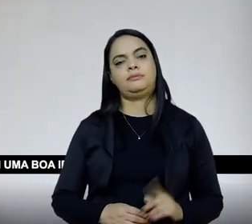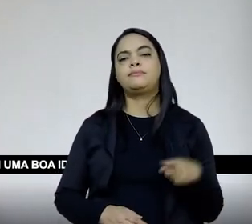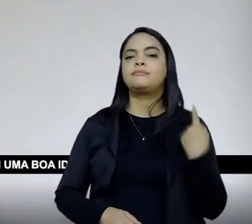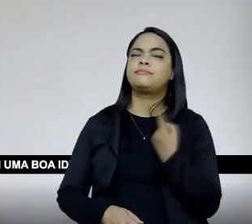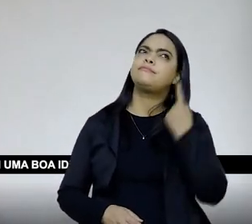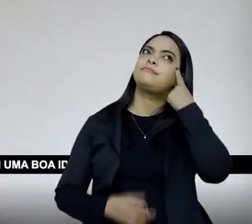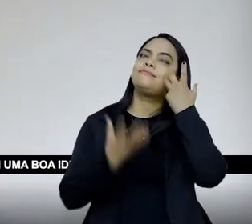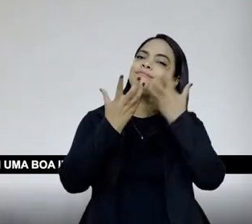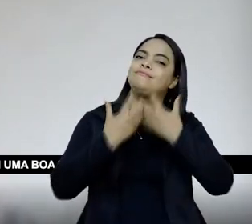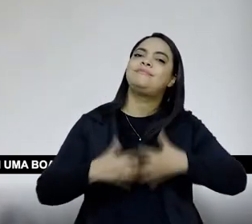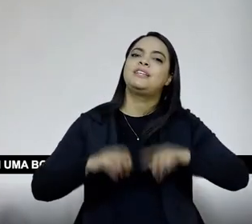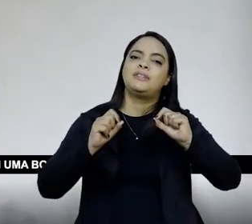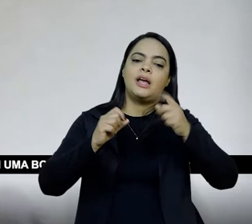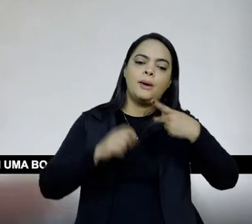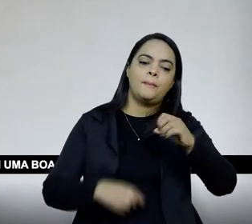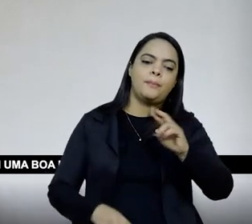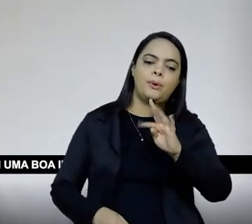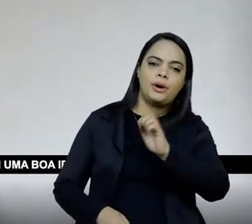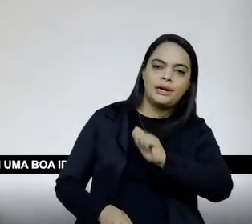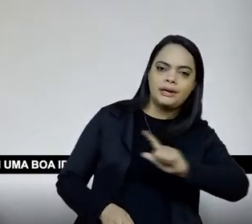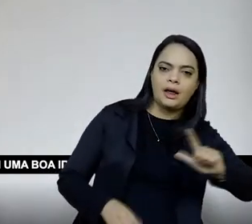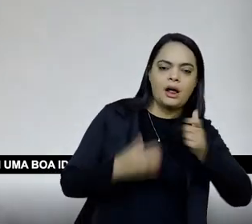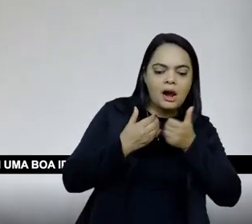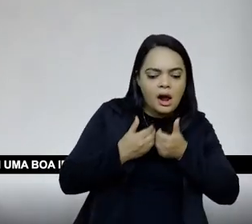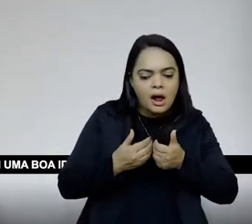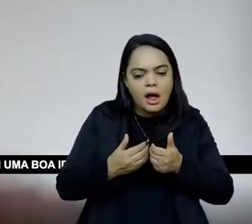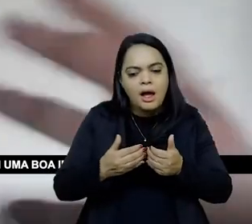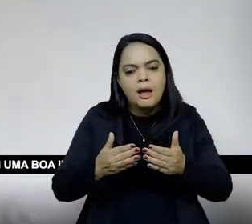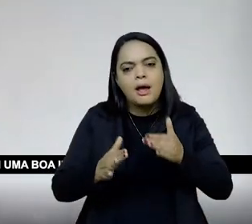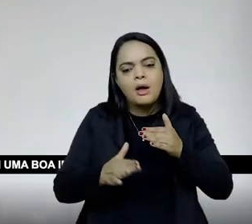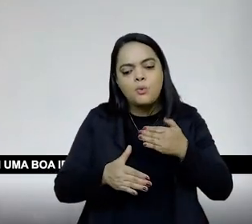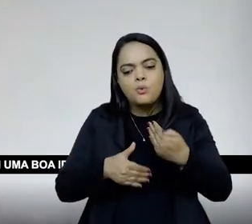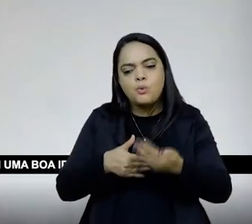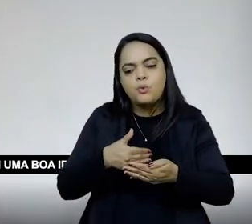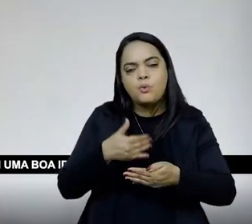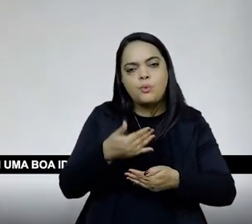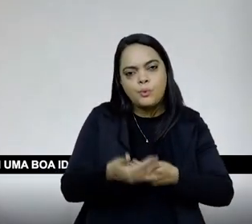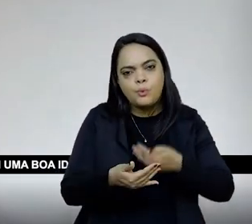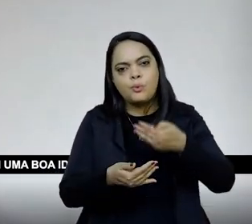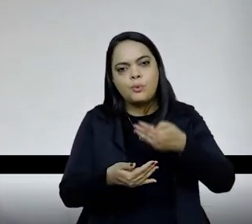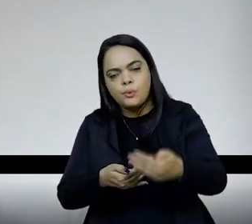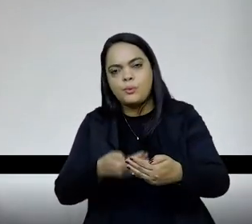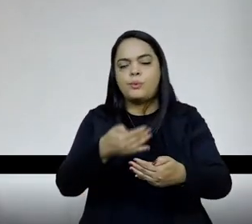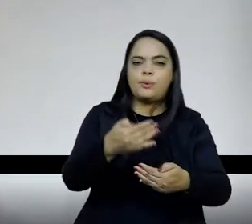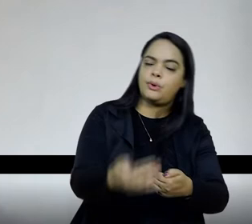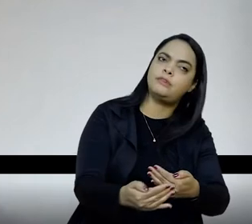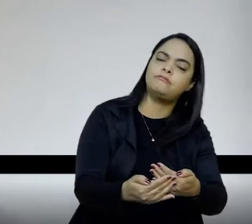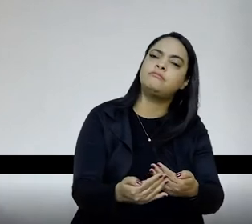lançamento do portal que fosse ao longo do tempo, então, eu acho que foi uma boa ideia